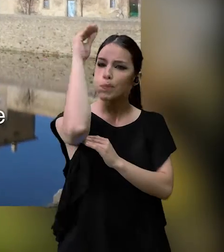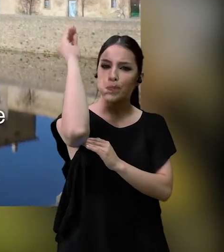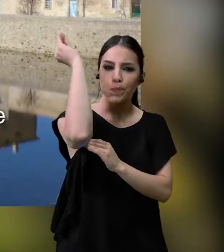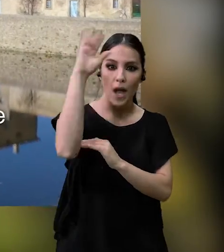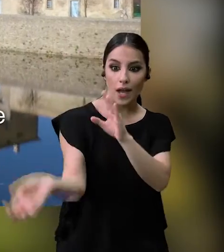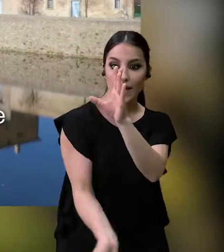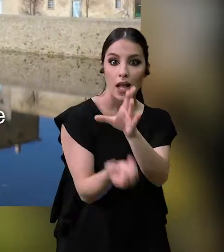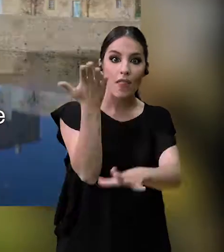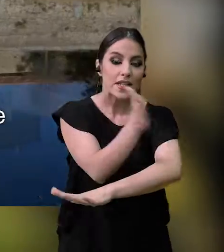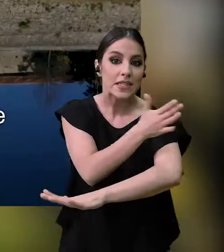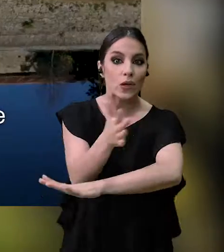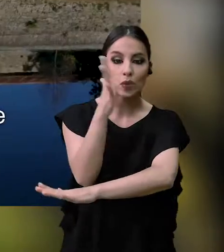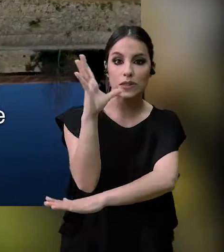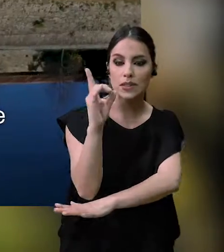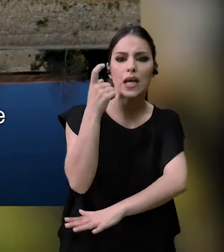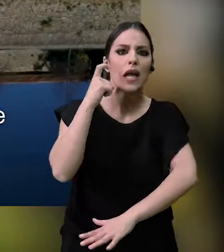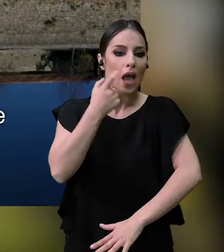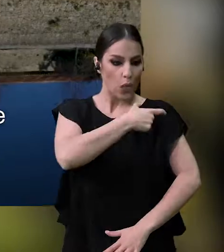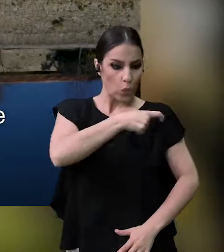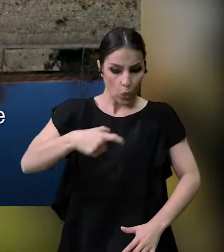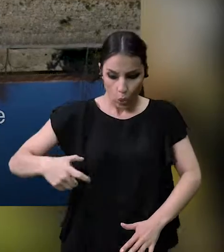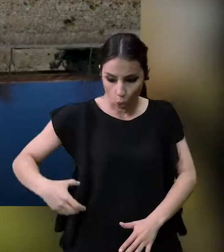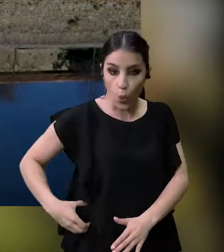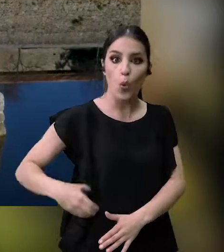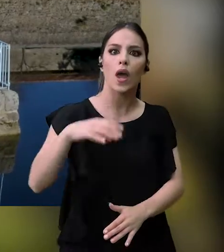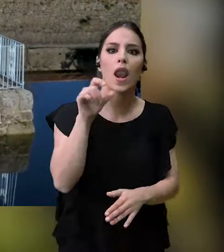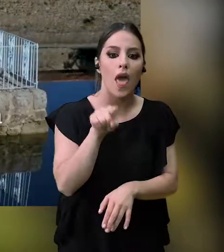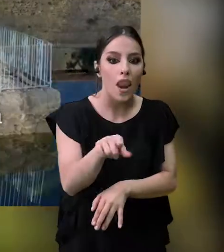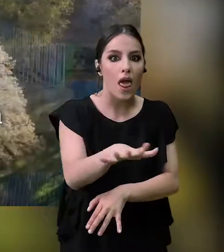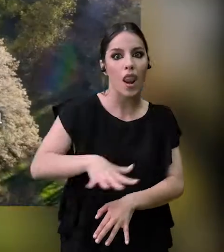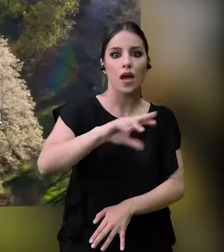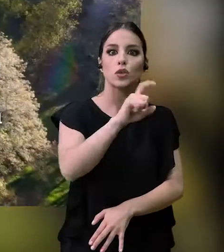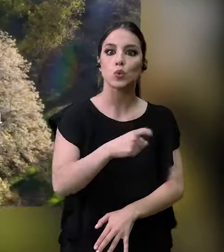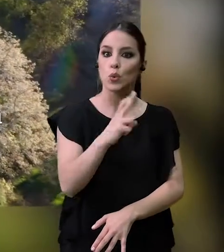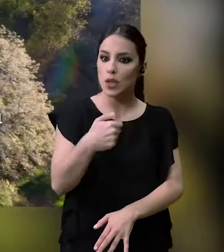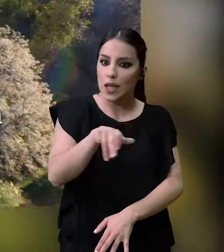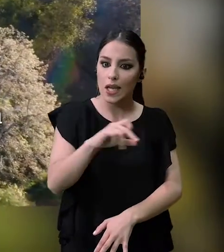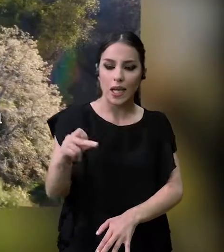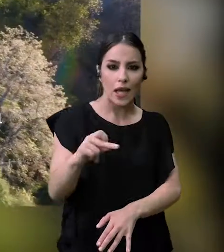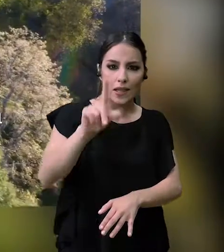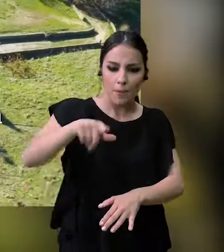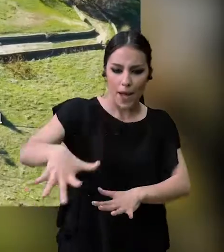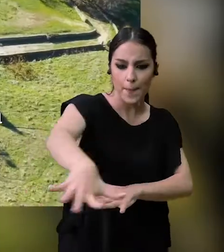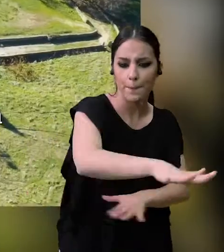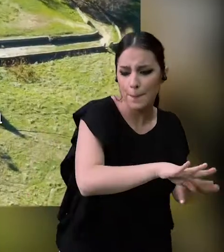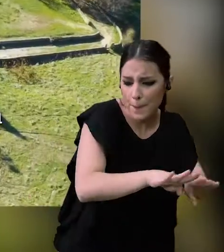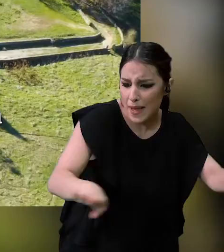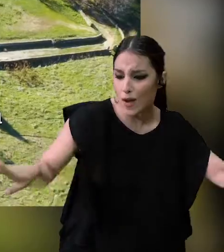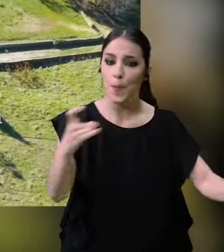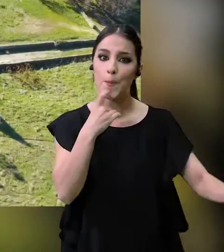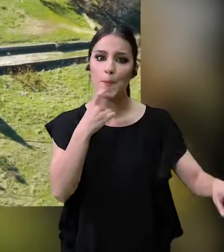Concebida no século XVI pelos Zúniga, duques de Berrar Estruturado em vários terraços, funde uma